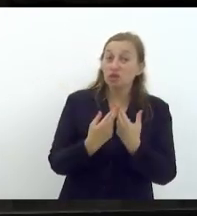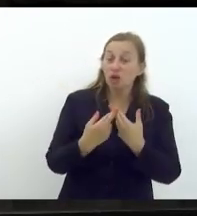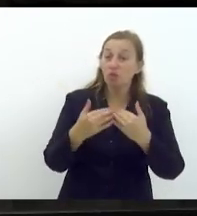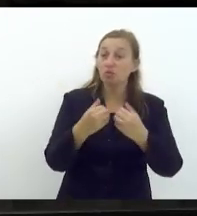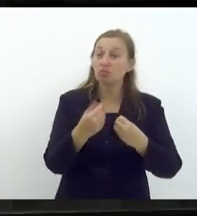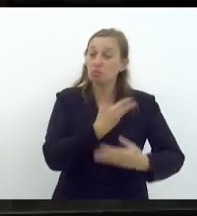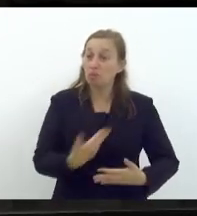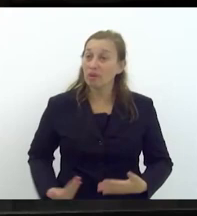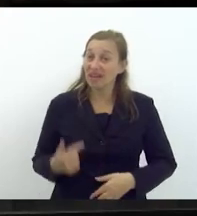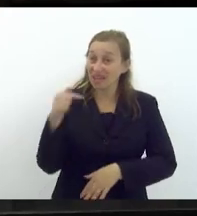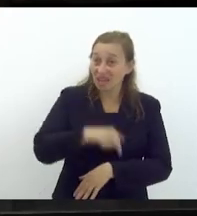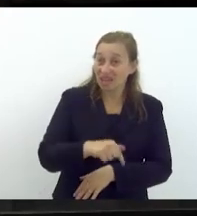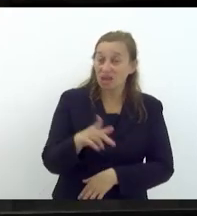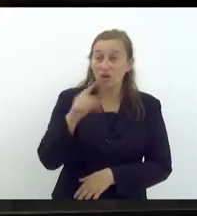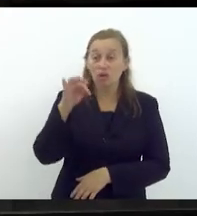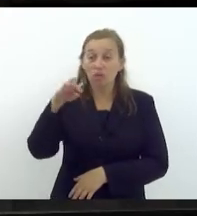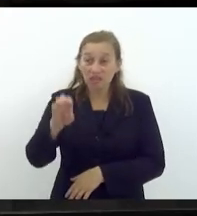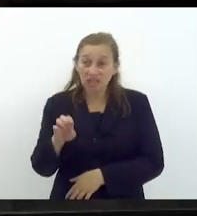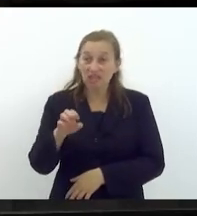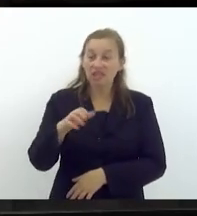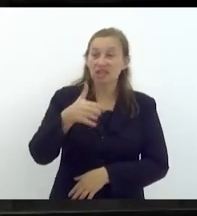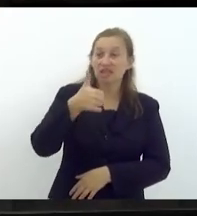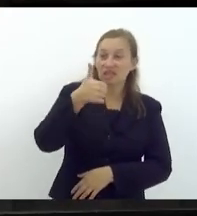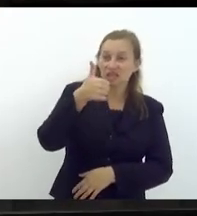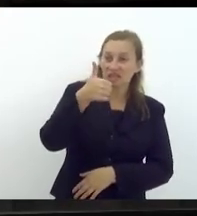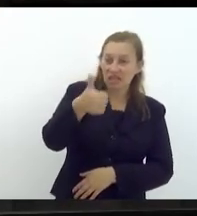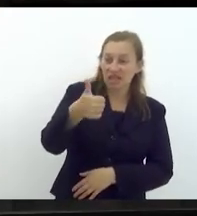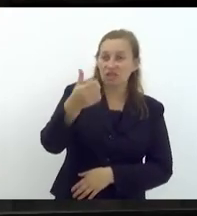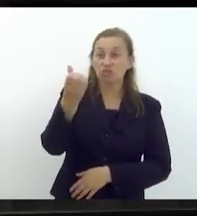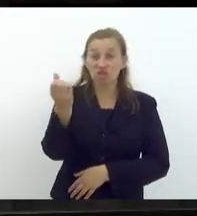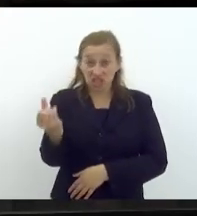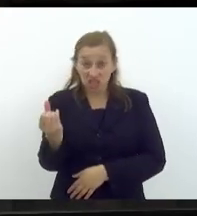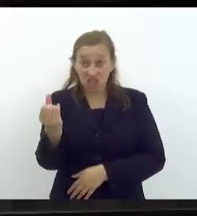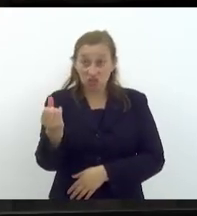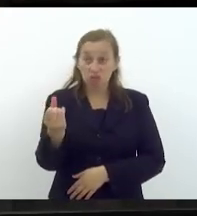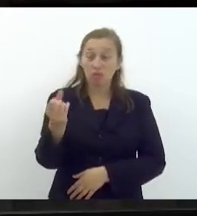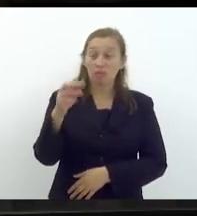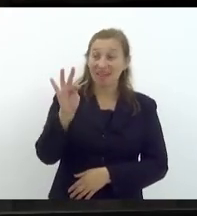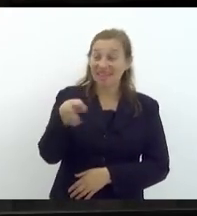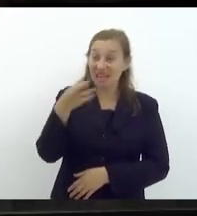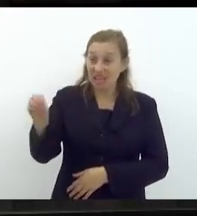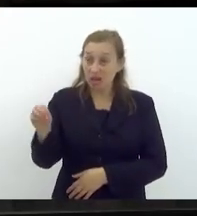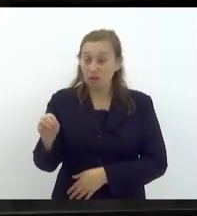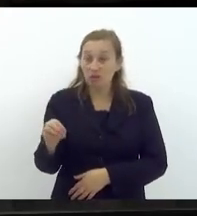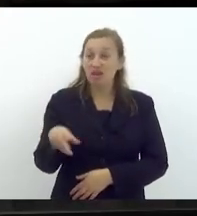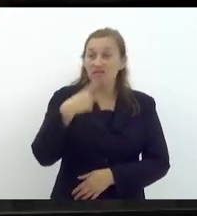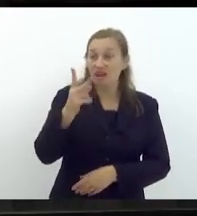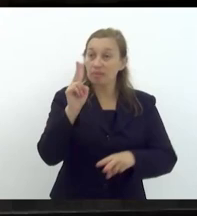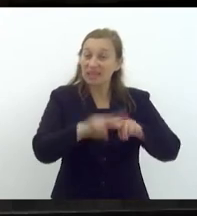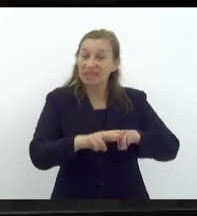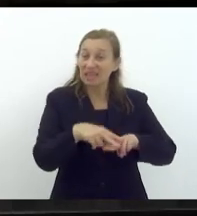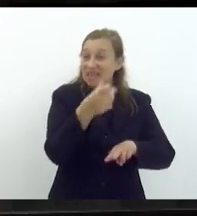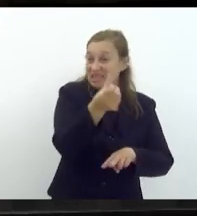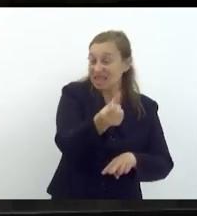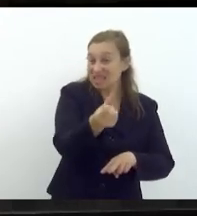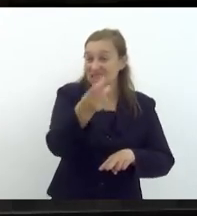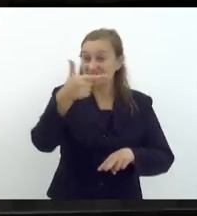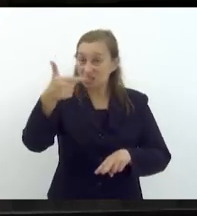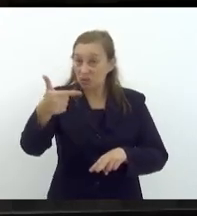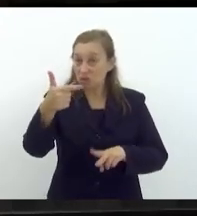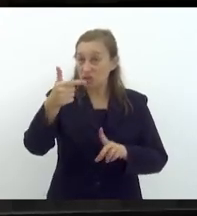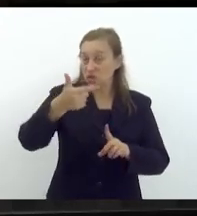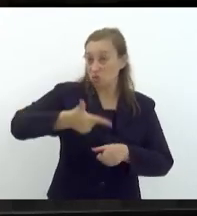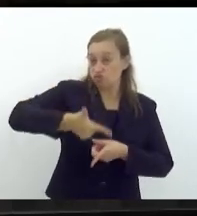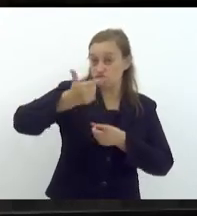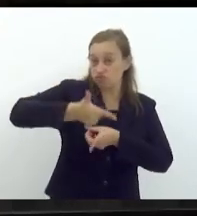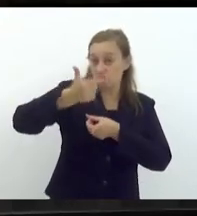que o comandante do 16º batalhão e do 9º batalhão falaram que prenderam 62 fuzis em dois meses